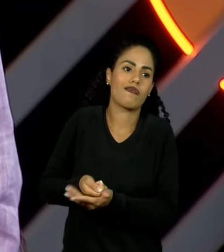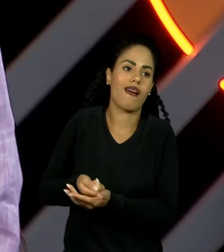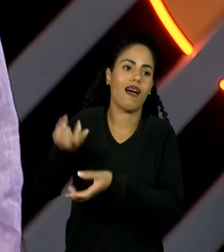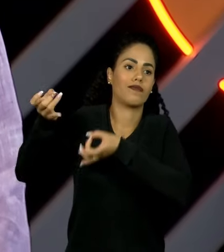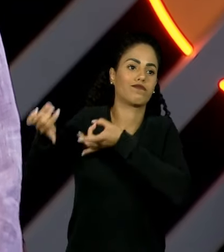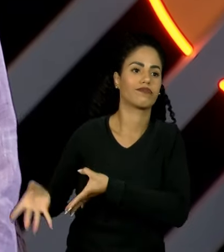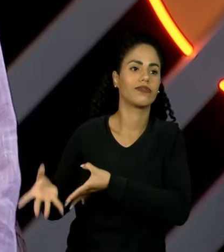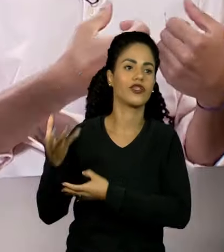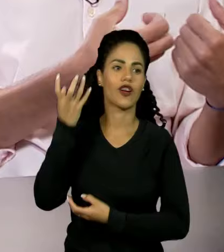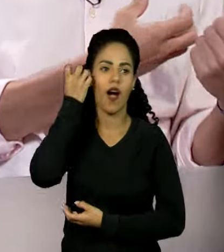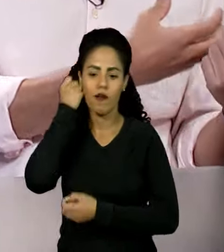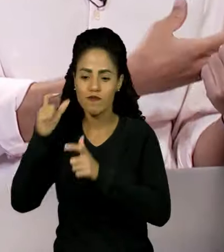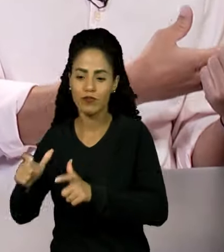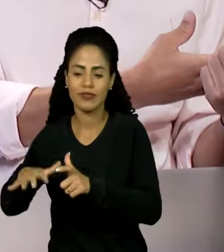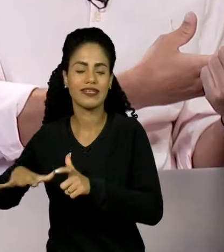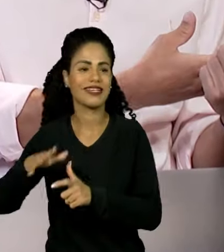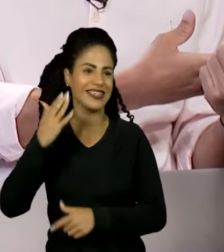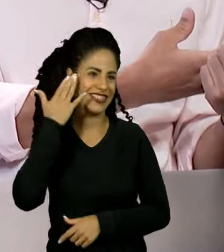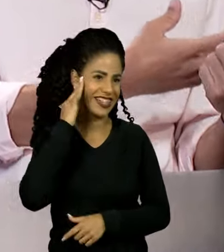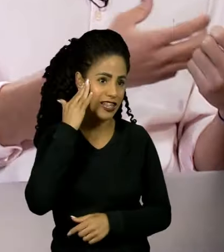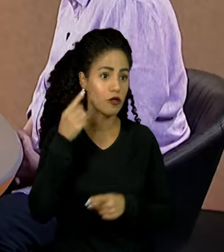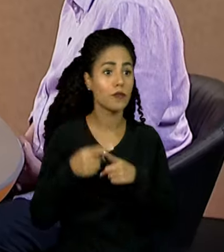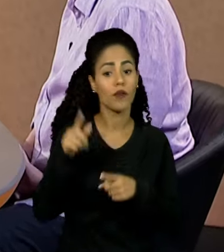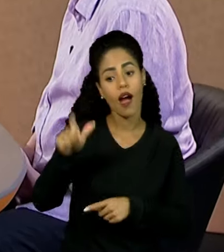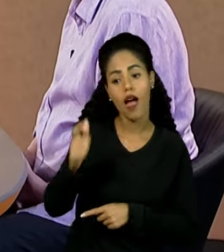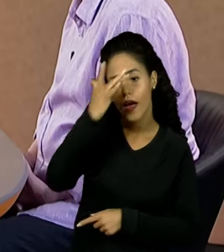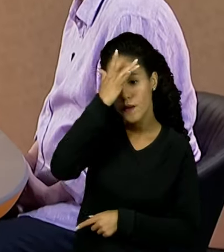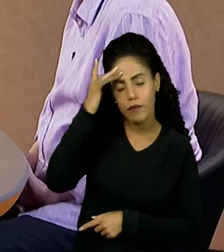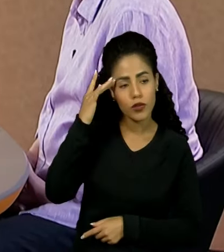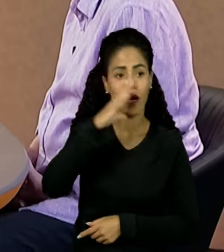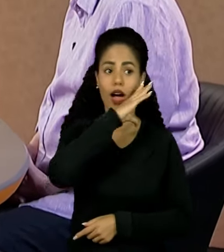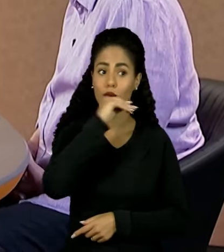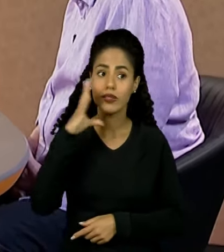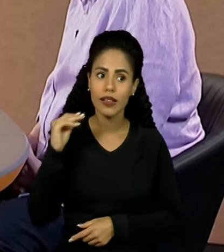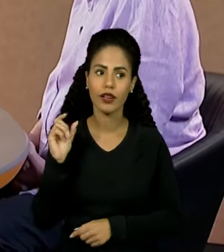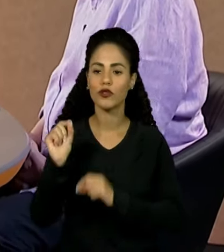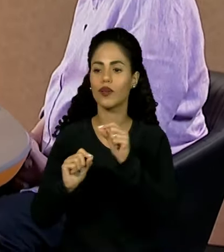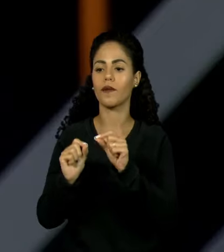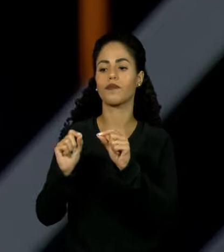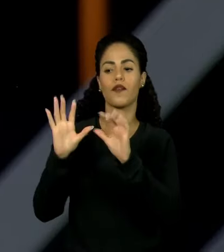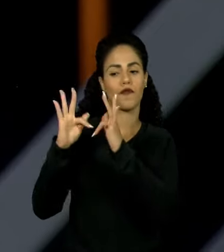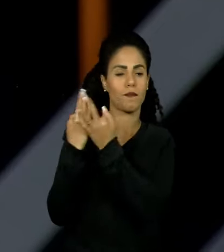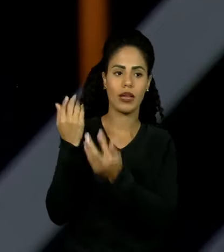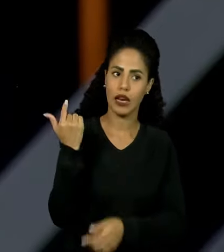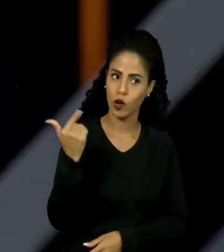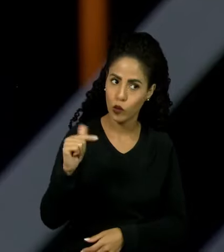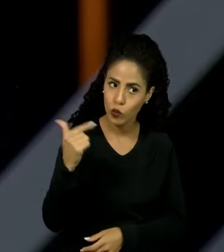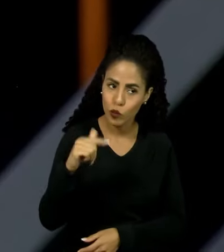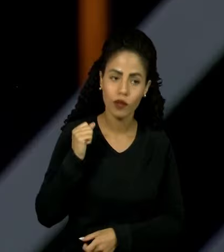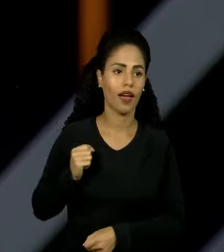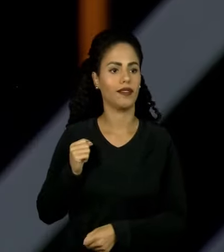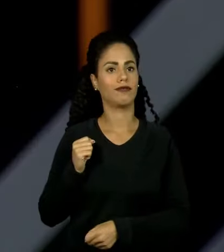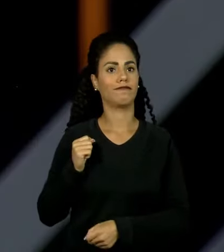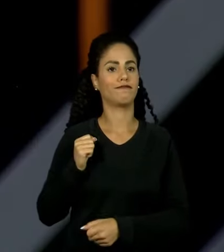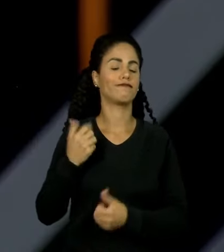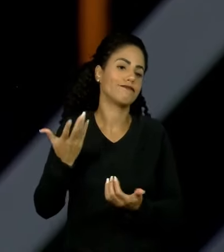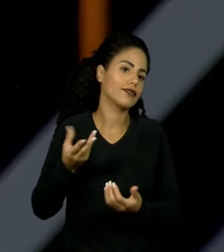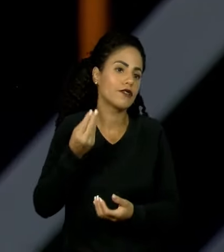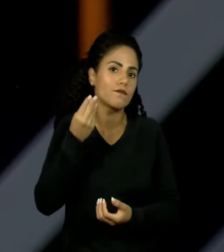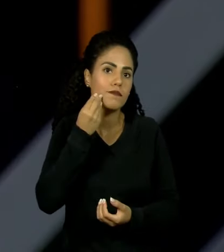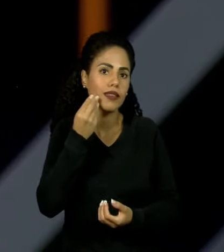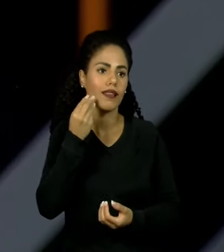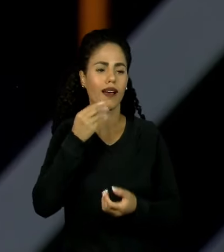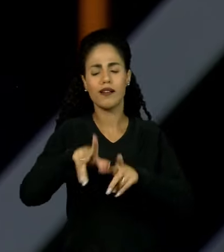E a gente tá falando de uma pessoa, um adolescente, que de novo, não tem nenhuma estrutura familiar por trás, normalmente se viu às voltas com